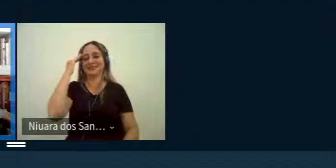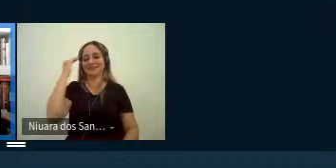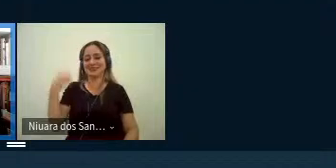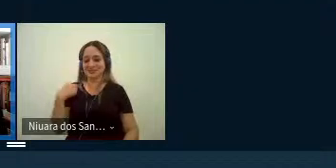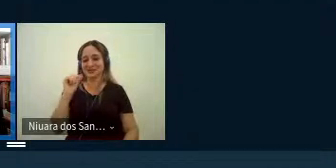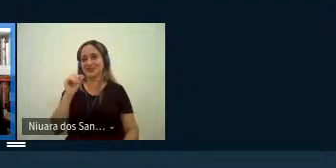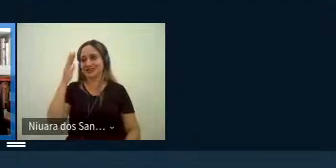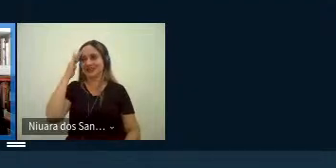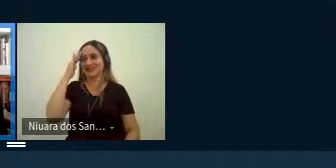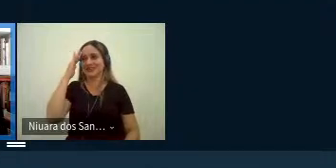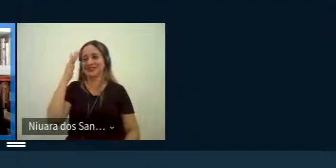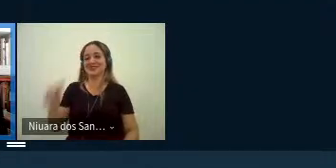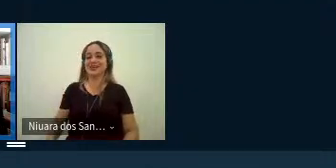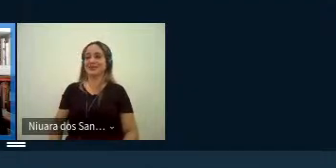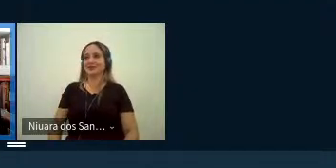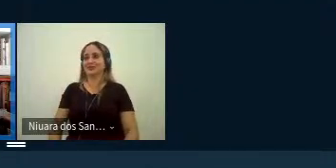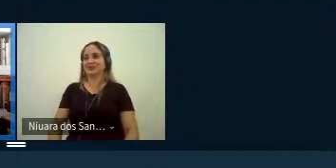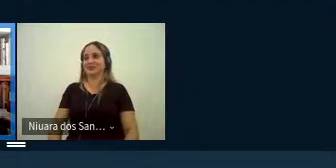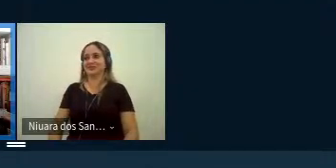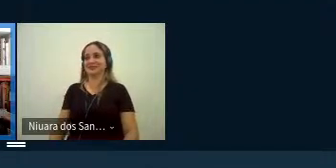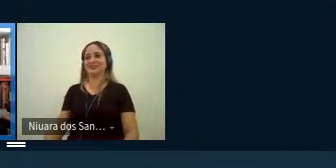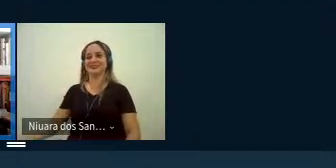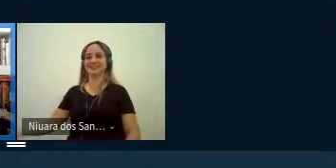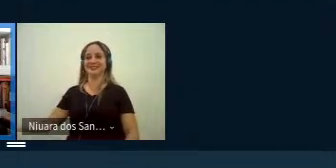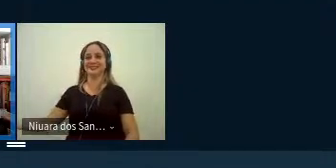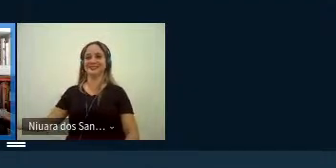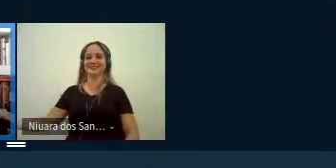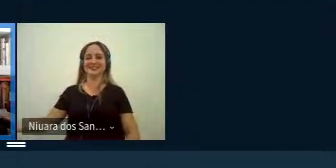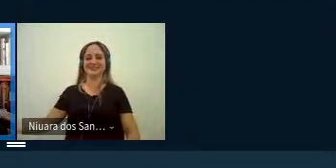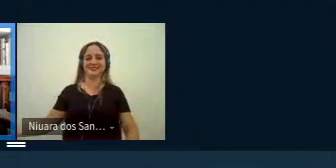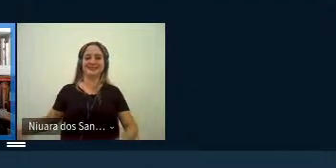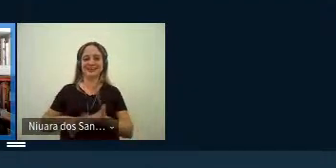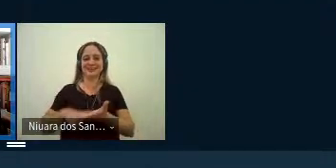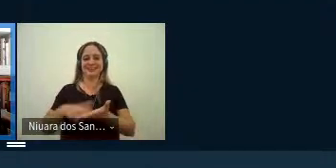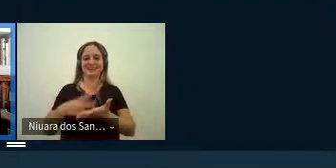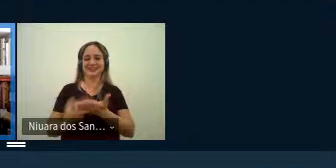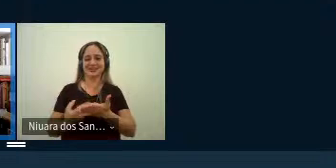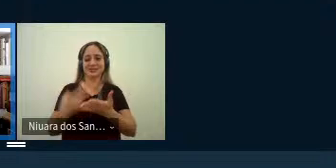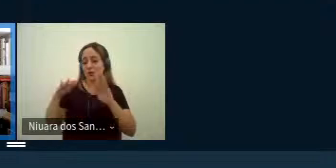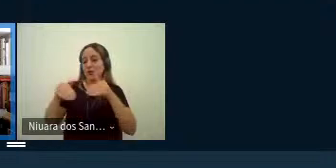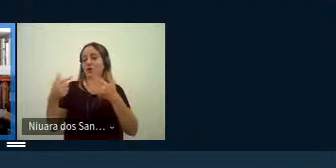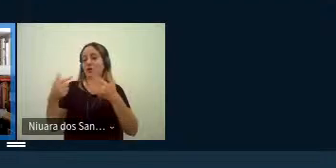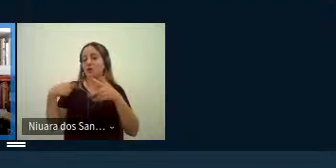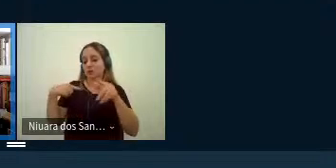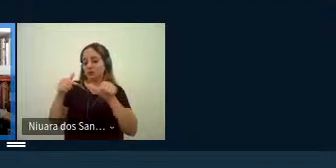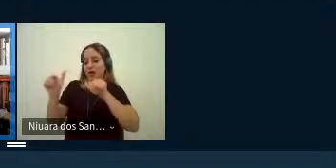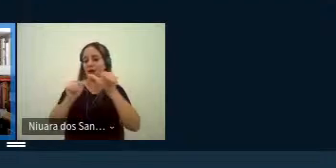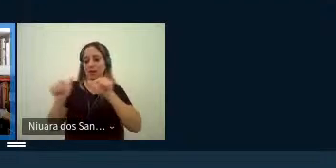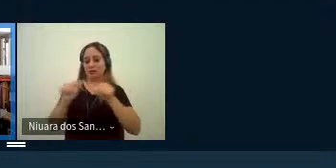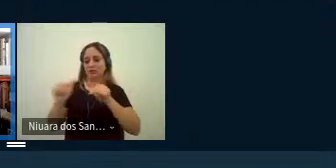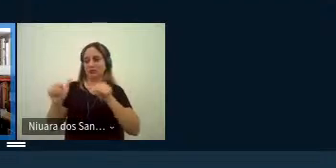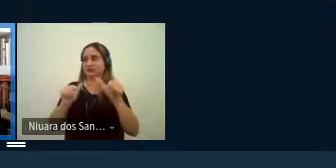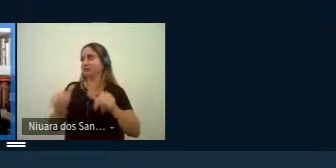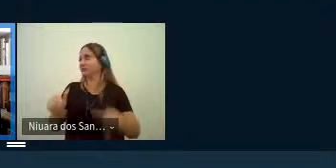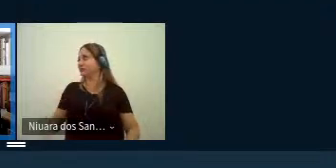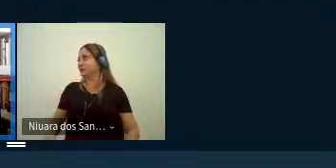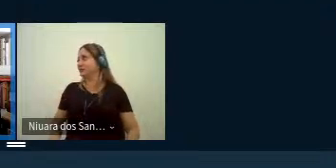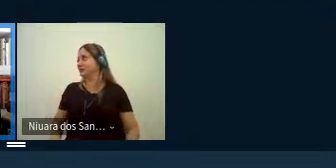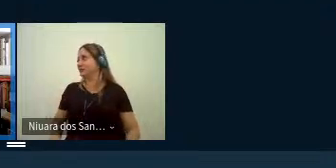da da tradução enquanto uma tarefa de